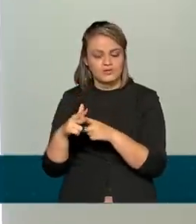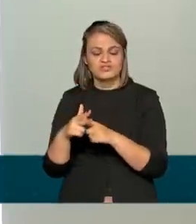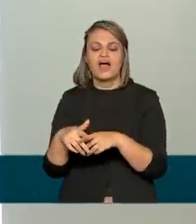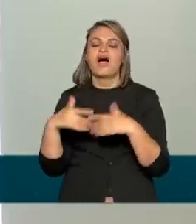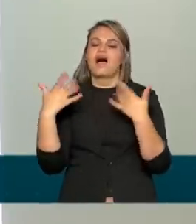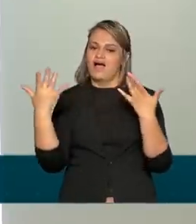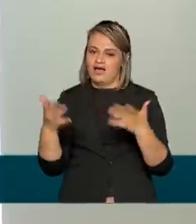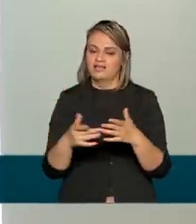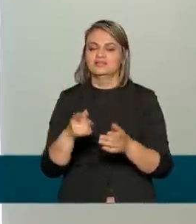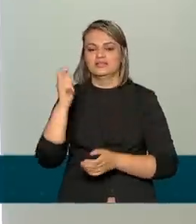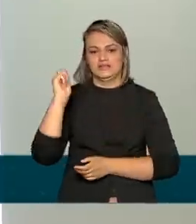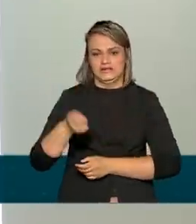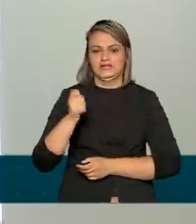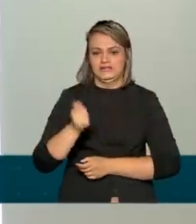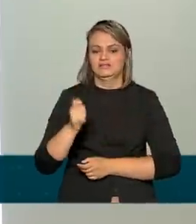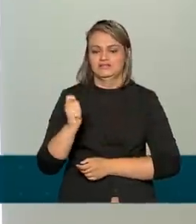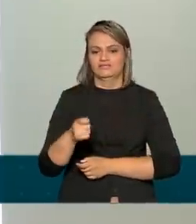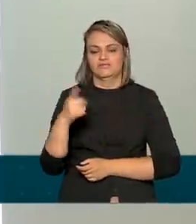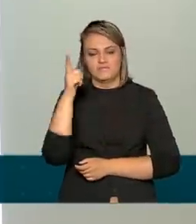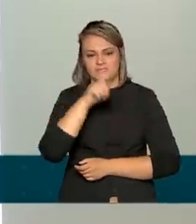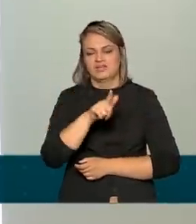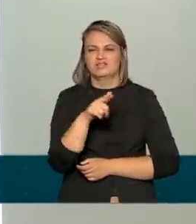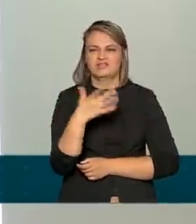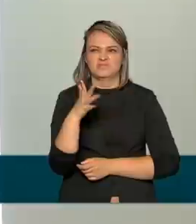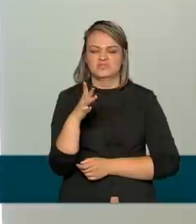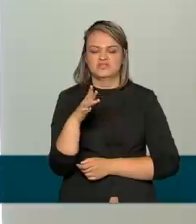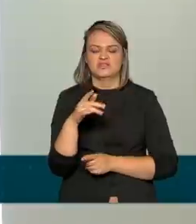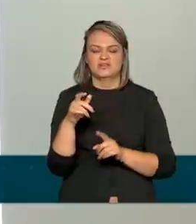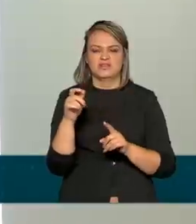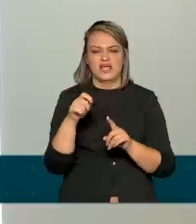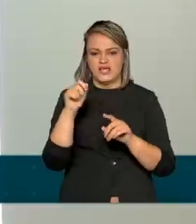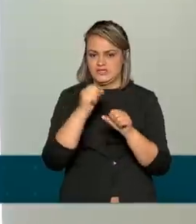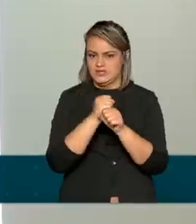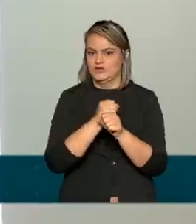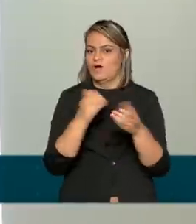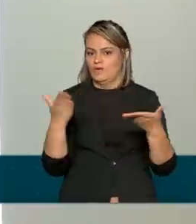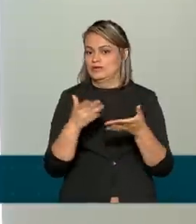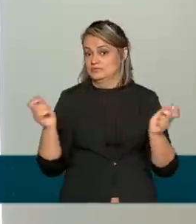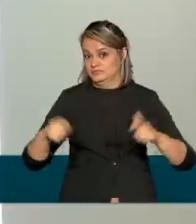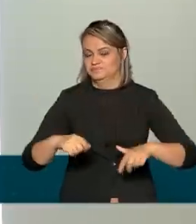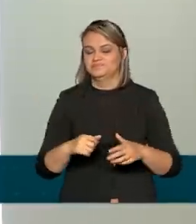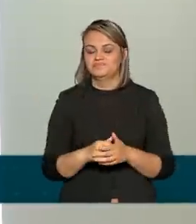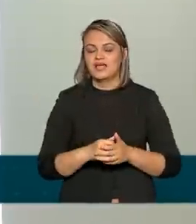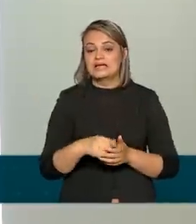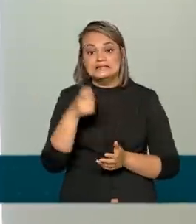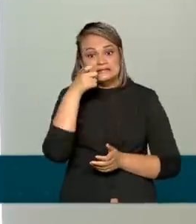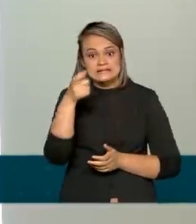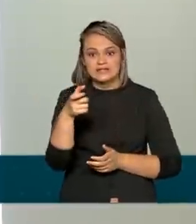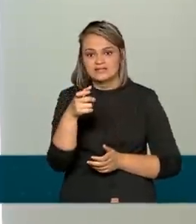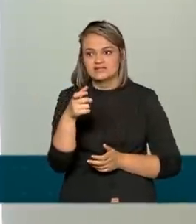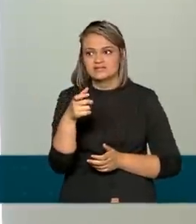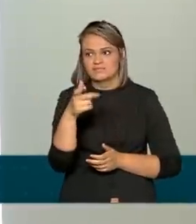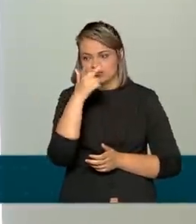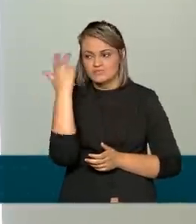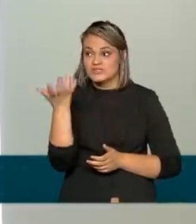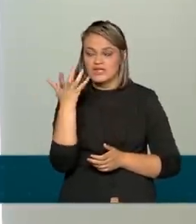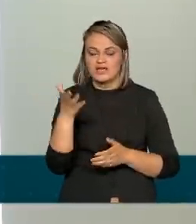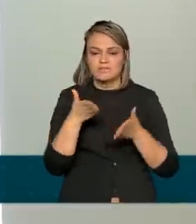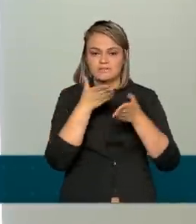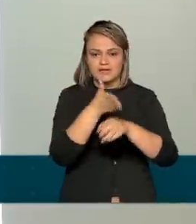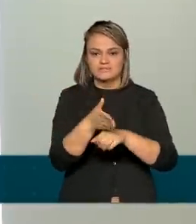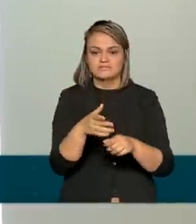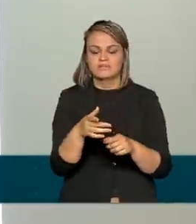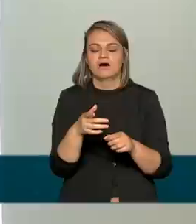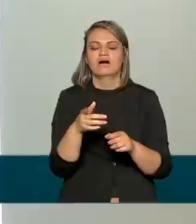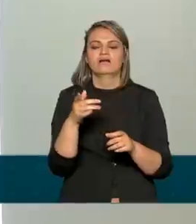o leilão propriamente dito, que deve ocorrer ainda este ano. Interessados no leilão não faltam. Nós temos desde